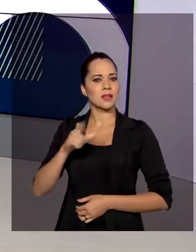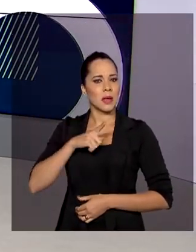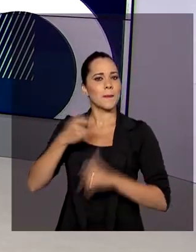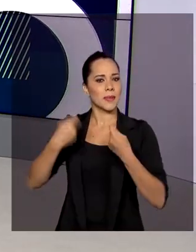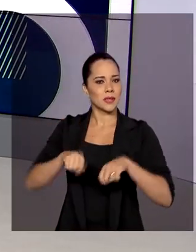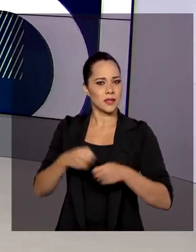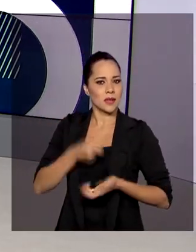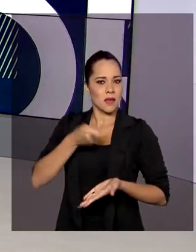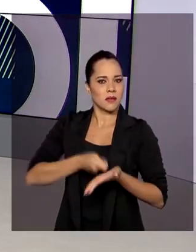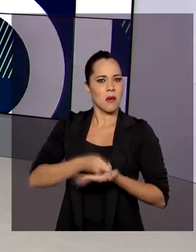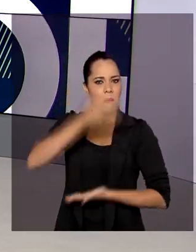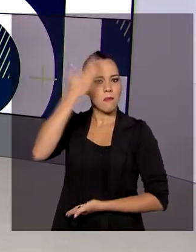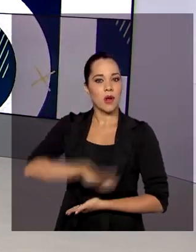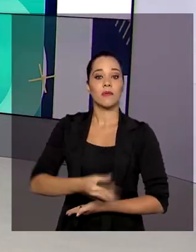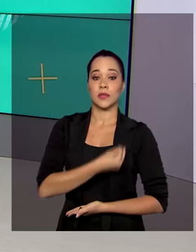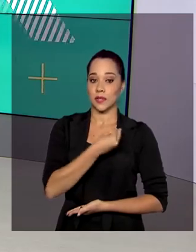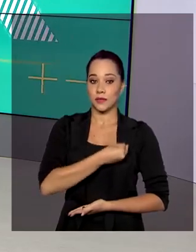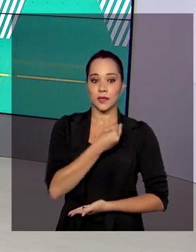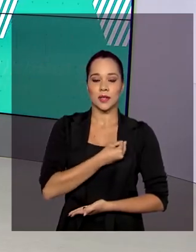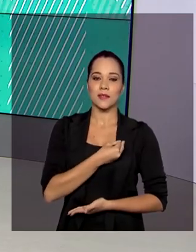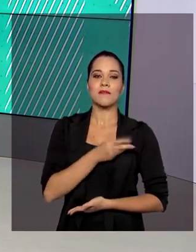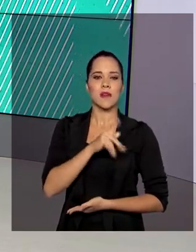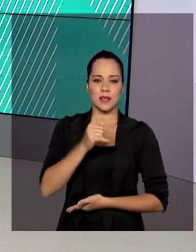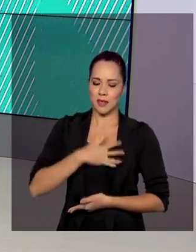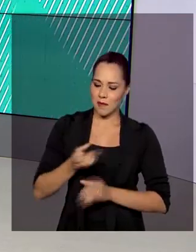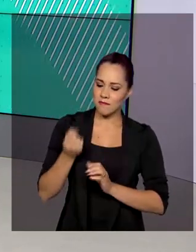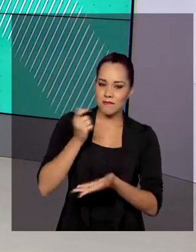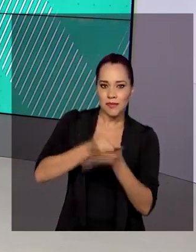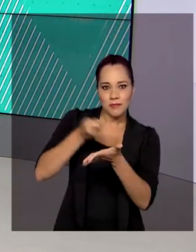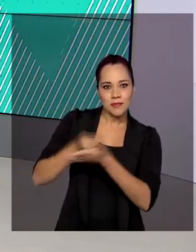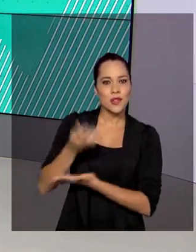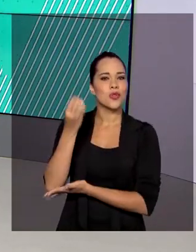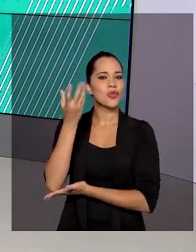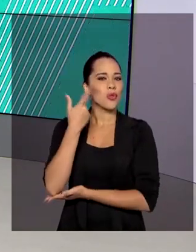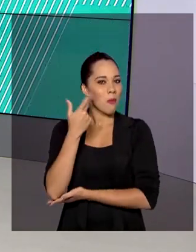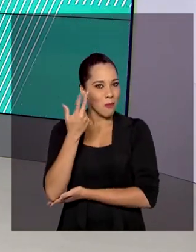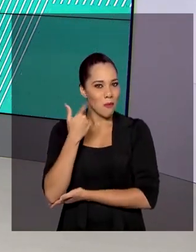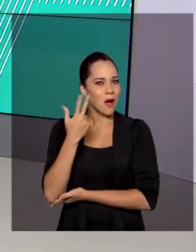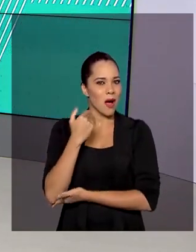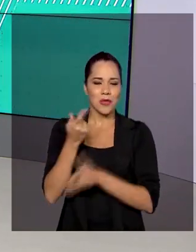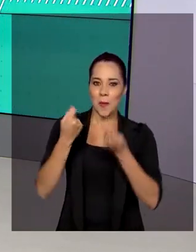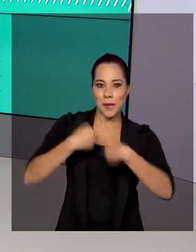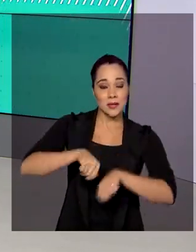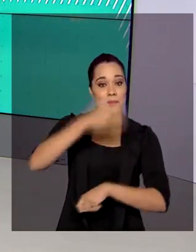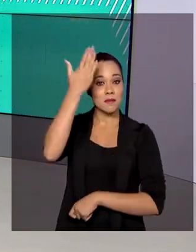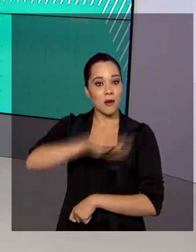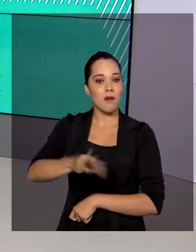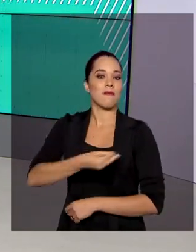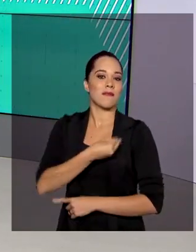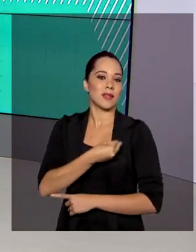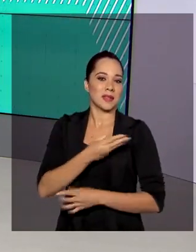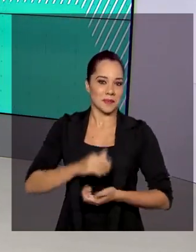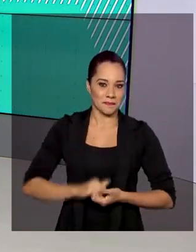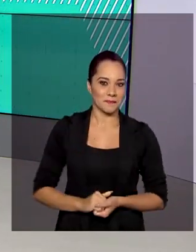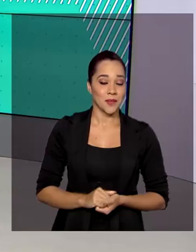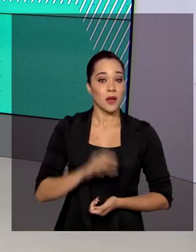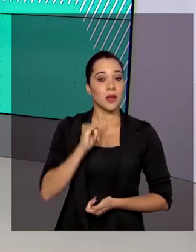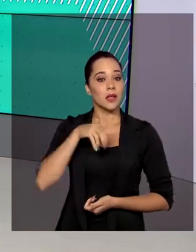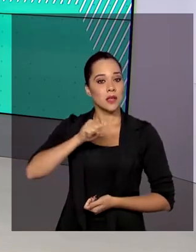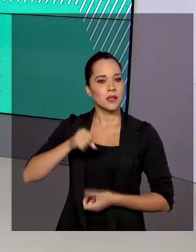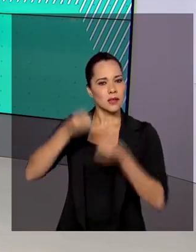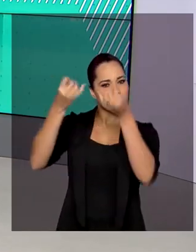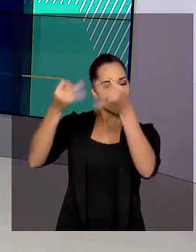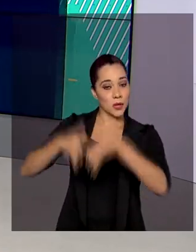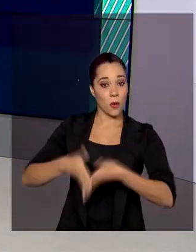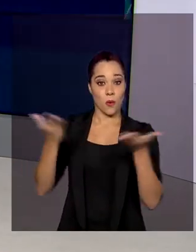dependem da exigência da prova de vida, terão os benefícios pagos normalmente sem a necessidade da comprovação. O INSS